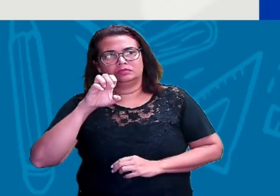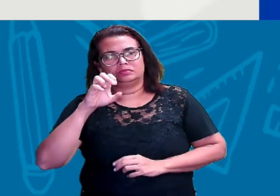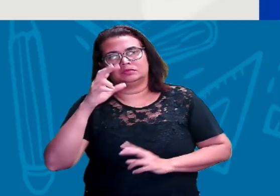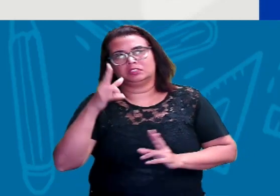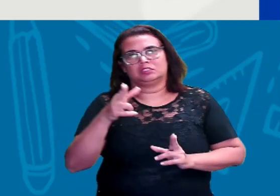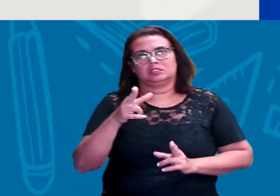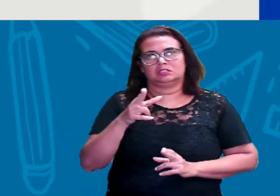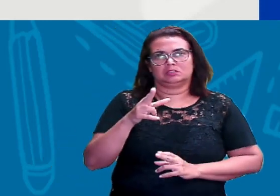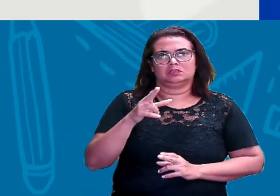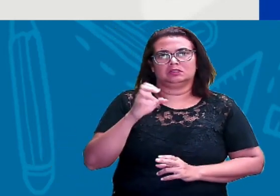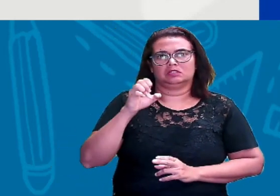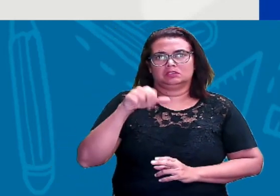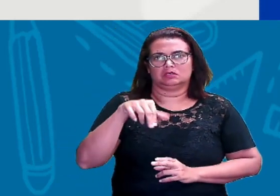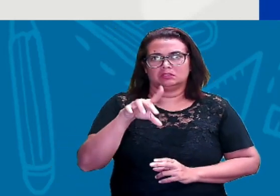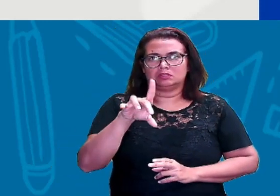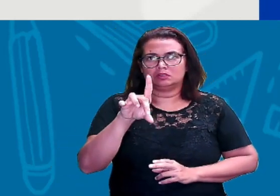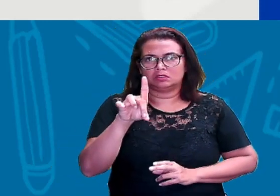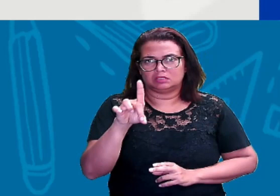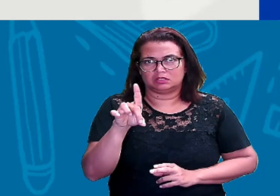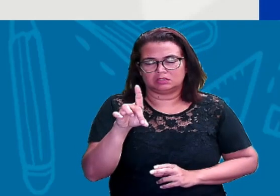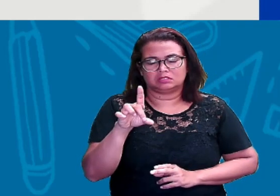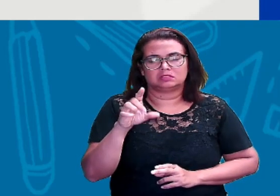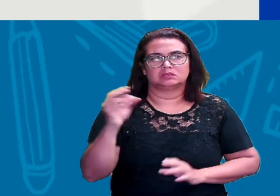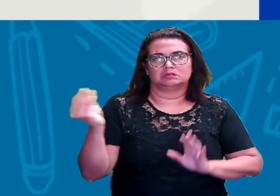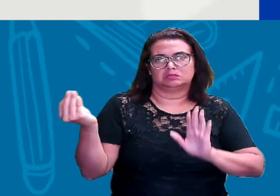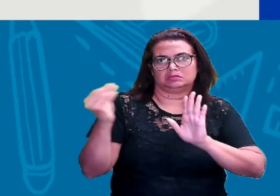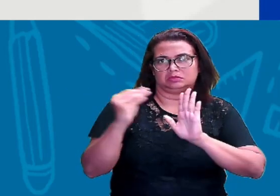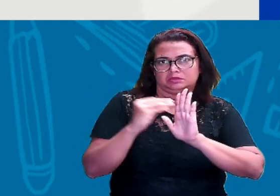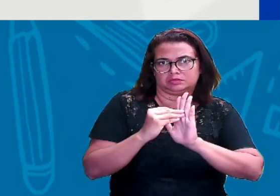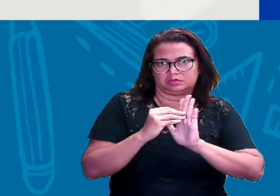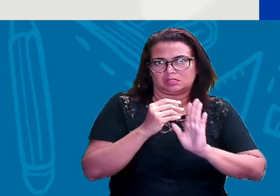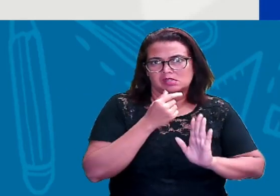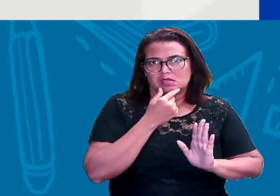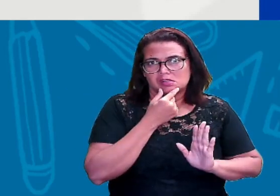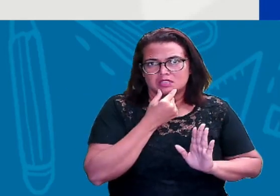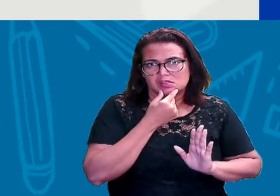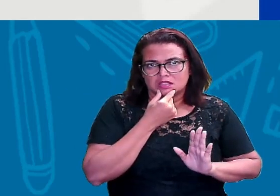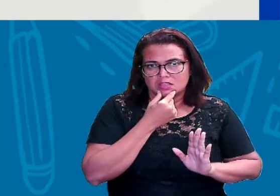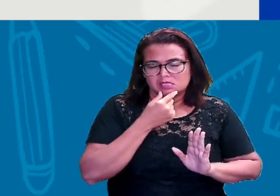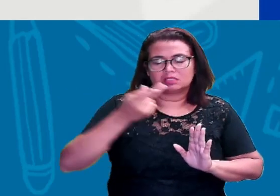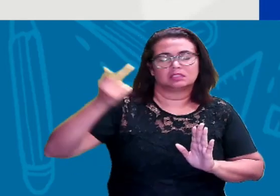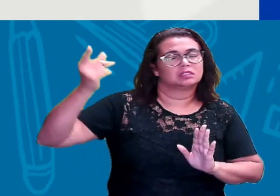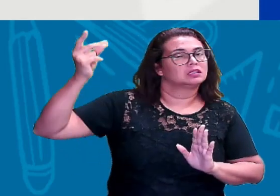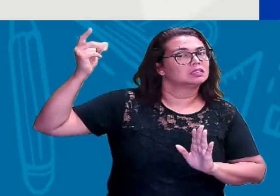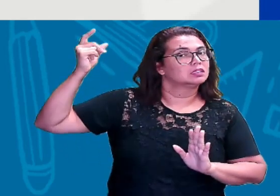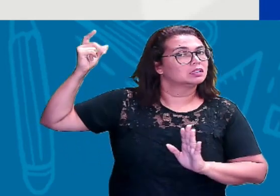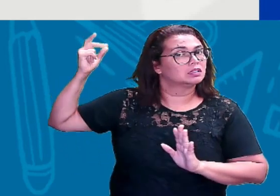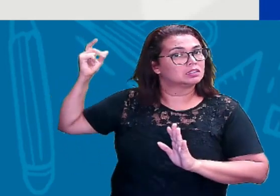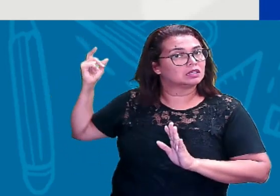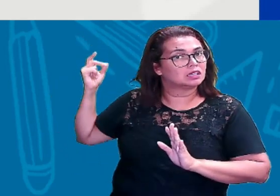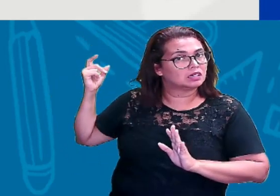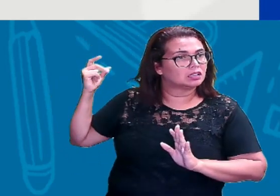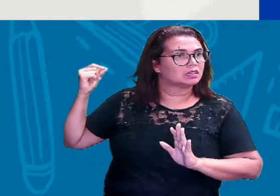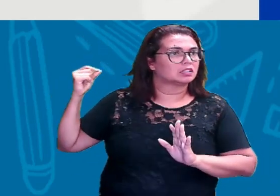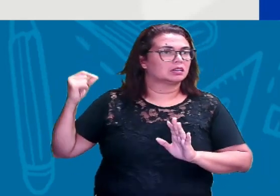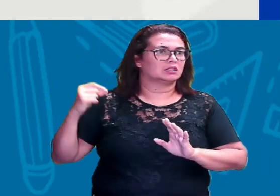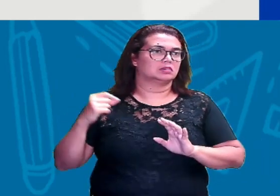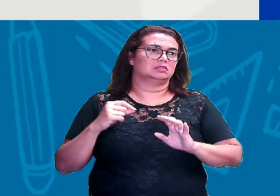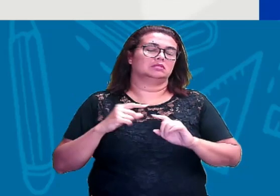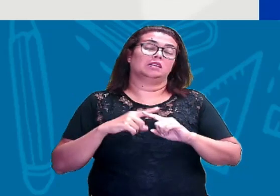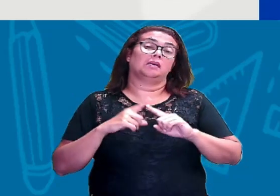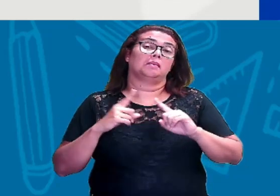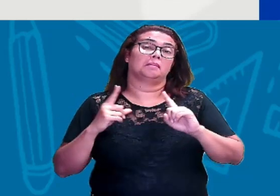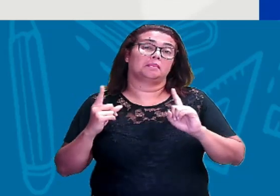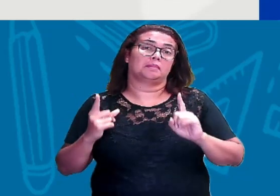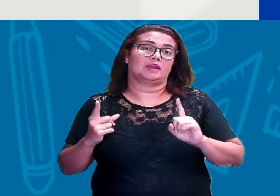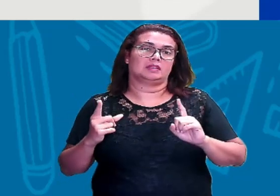a mesma coisa que a letra E, foi empregada dentro do inglês arcaico, dentro do alfabeto arcaico. Mas,